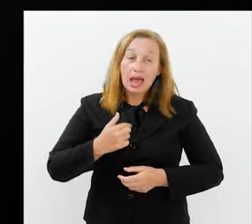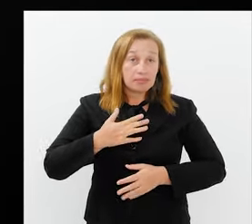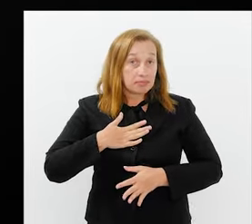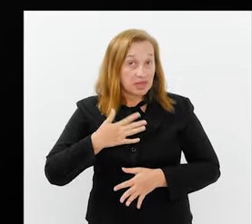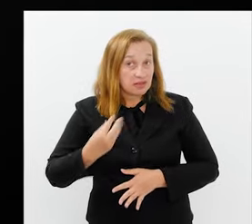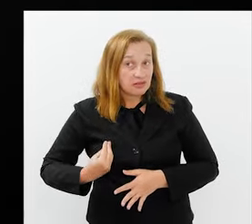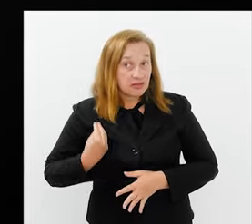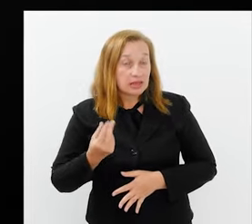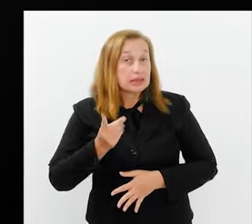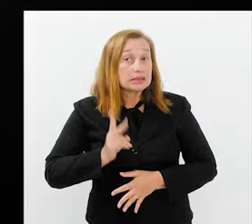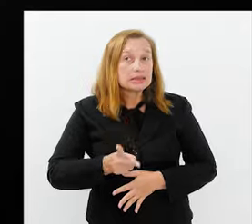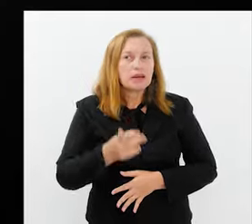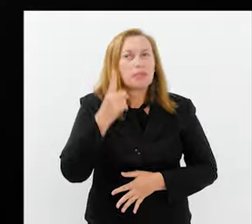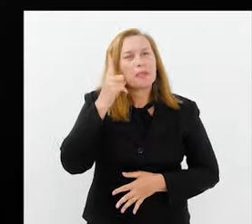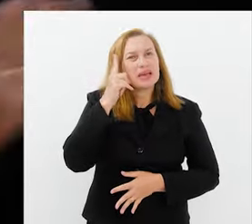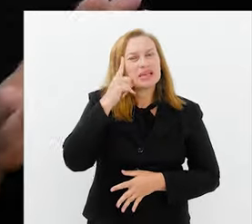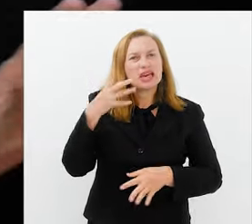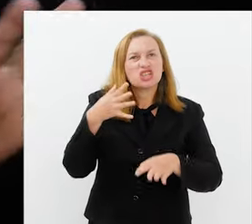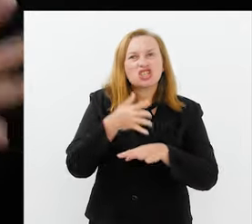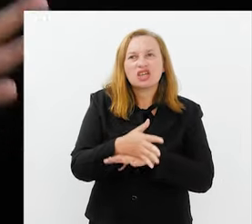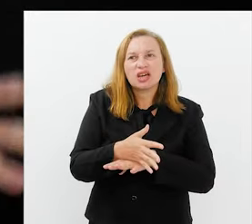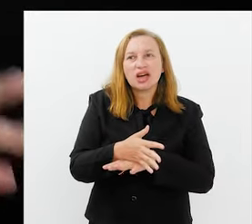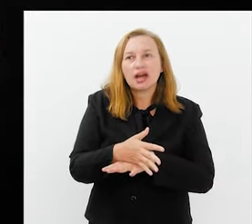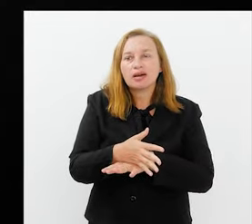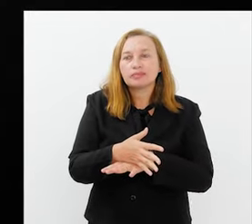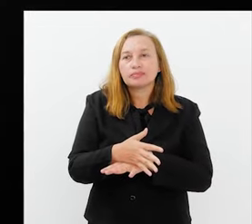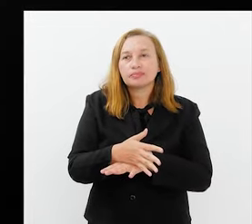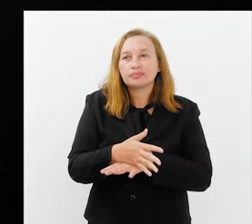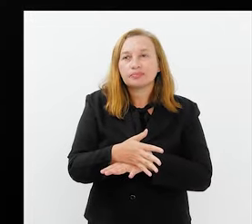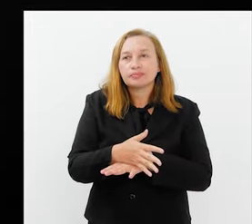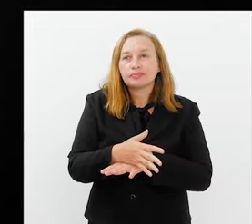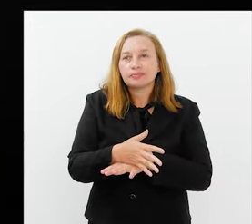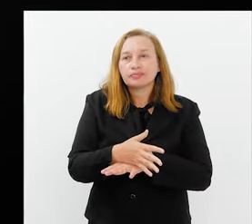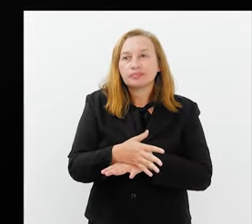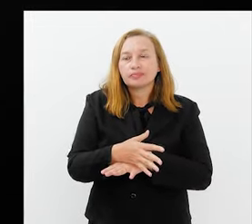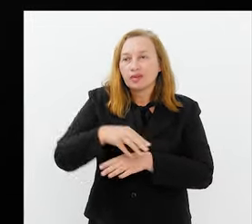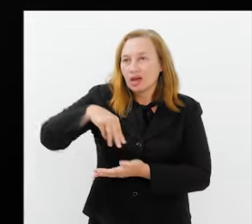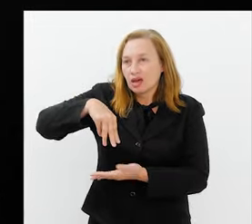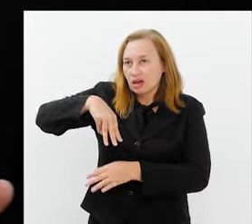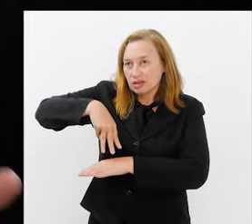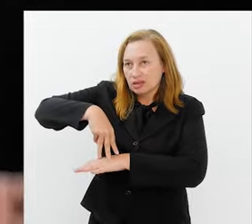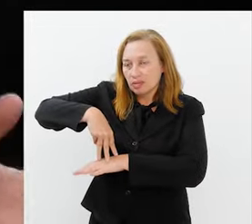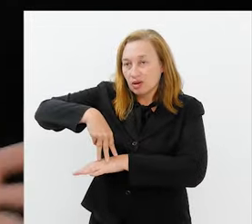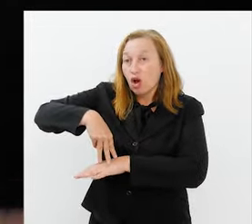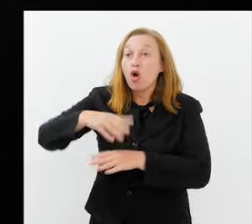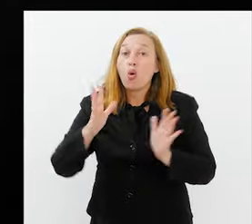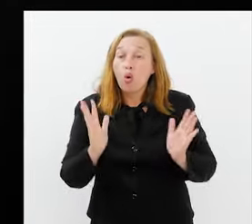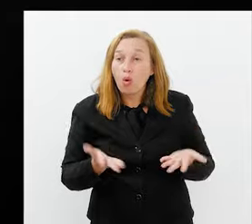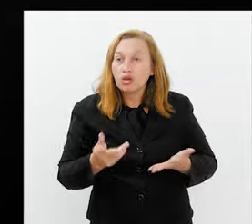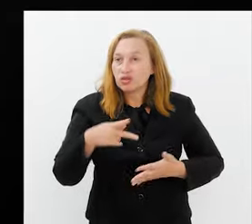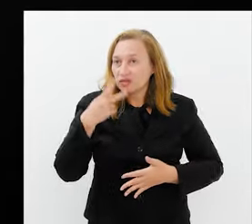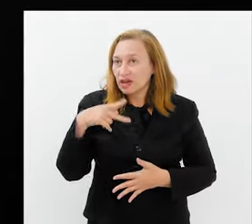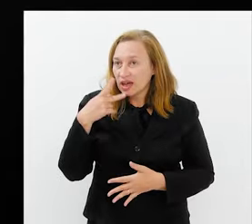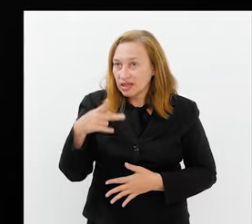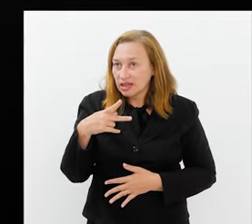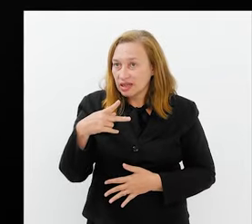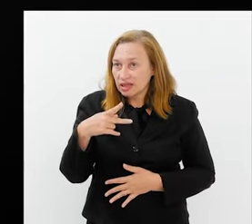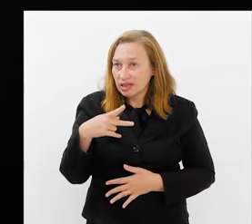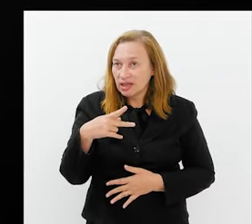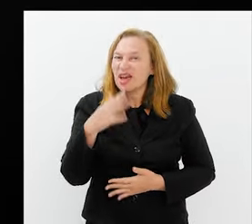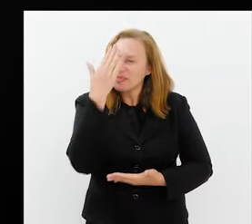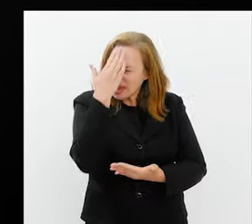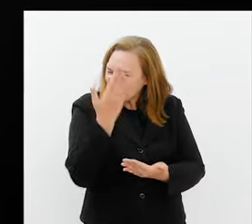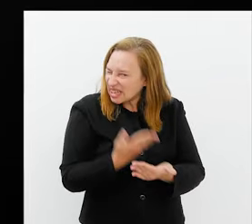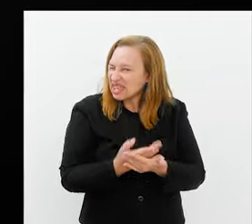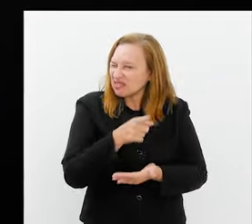de carnaval. A minha vida foi sempre, pensei em chegar a Sapucaí.